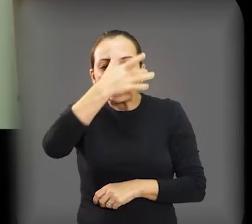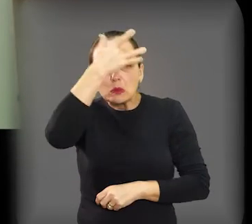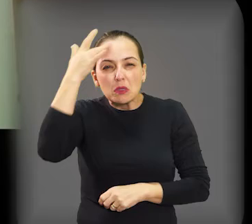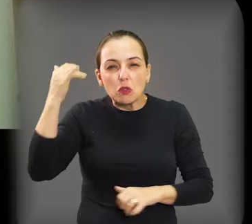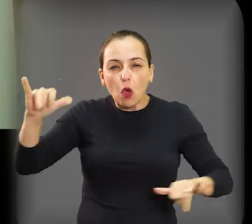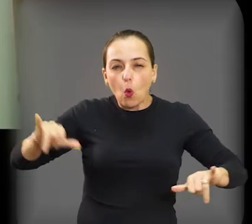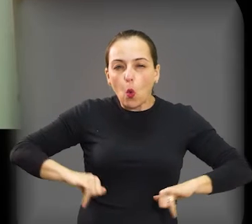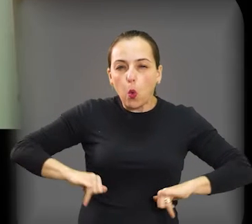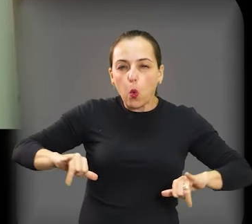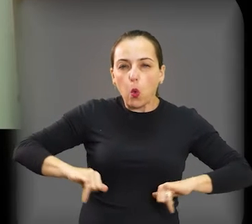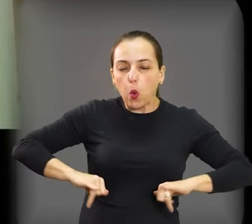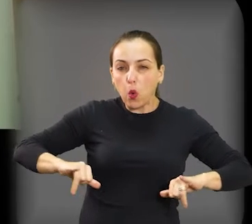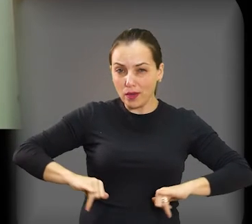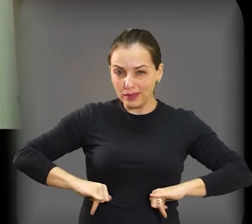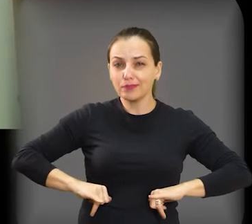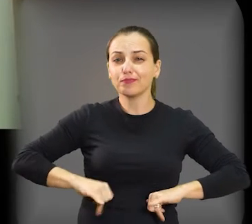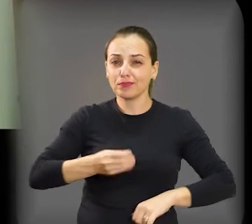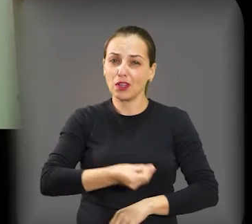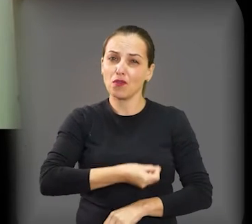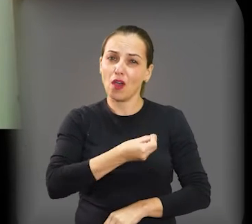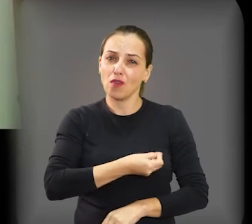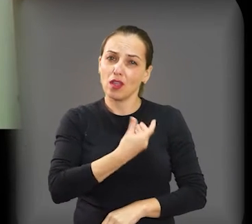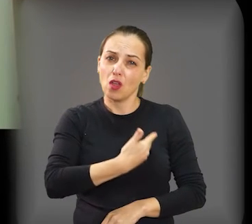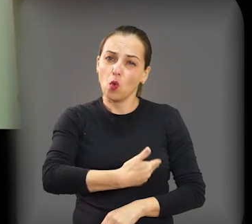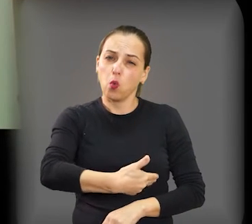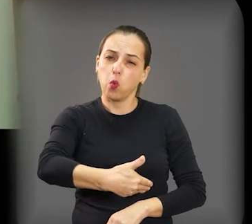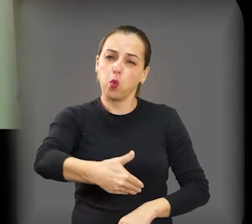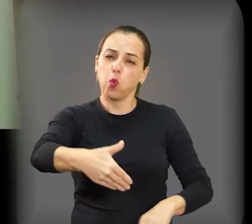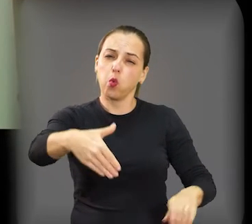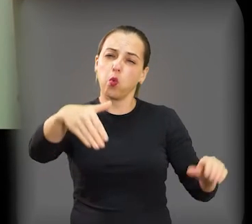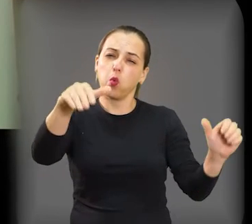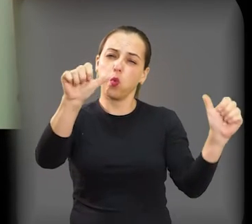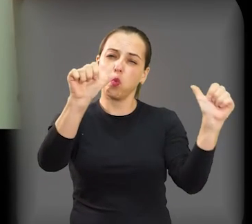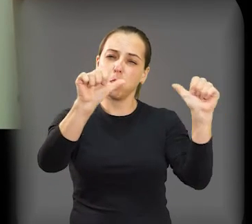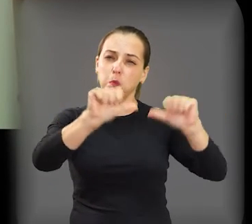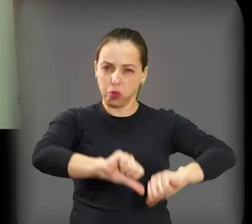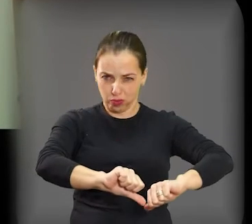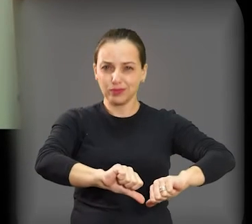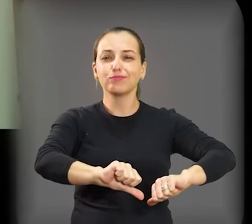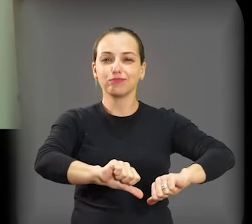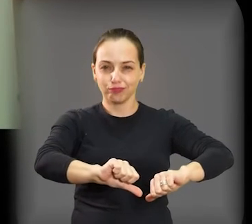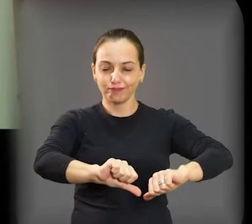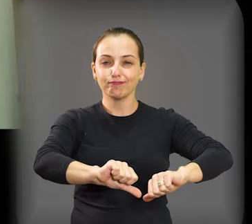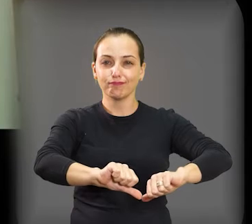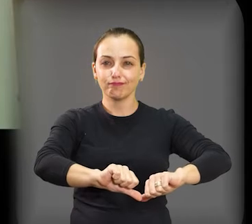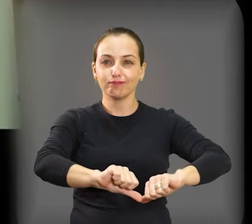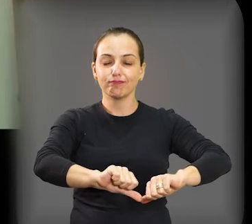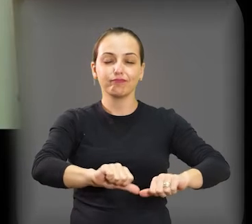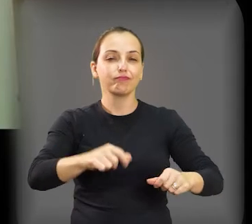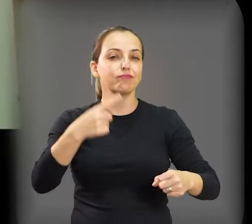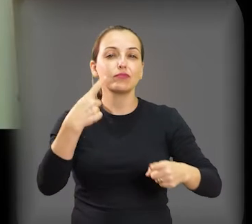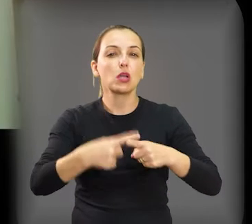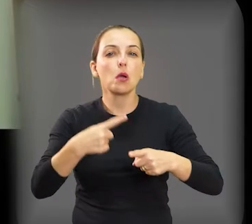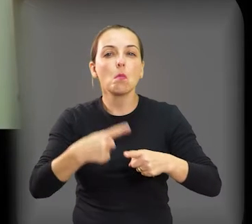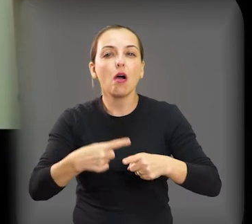Então, muitas vezes o paciente passa anos com uma qualidade de vida muito ruim